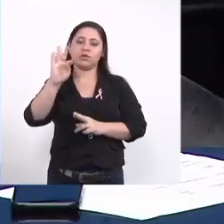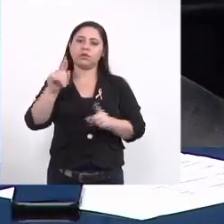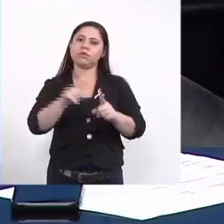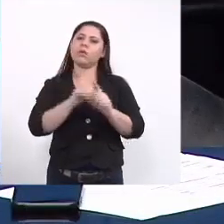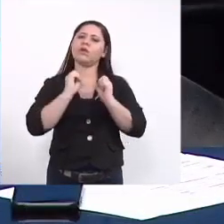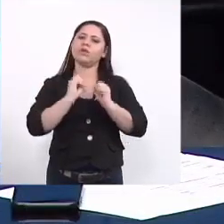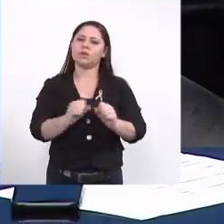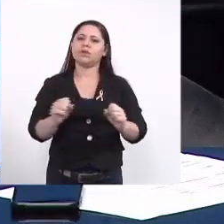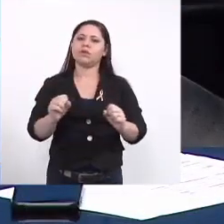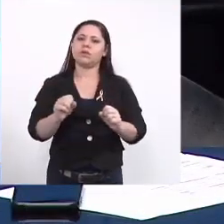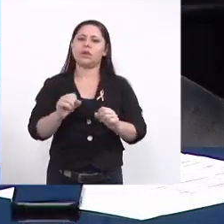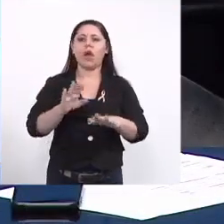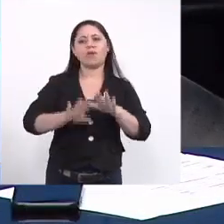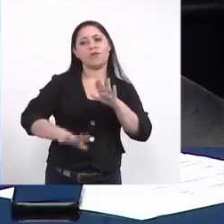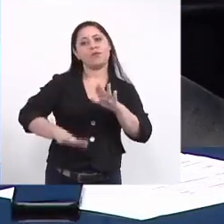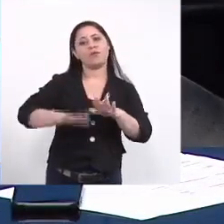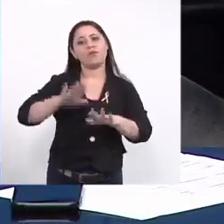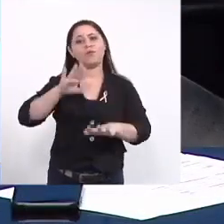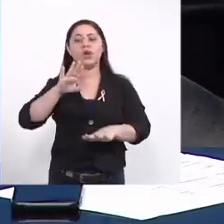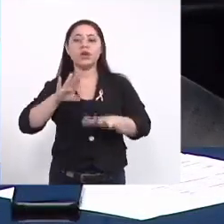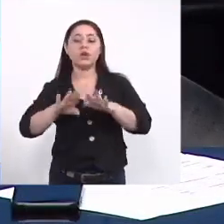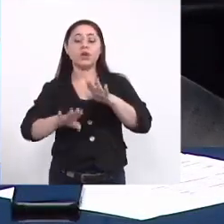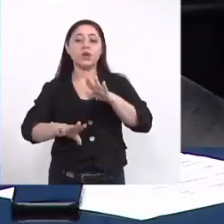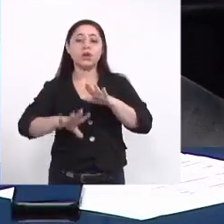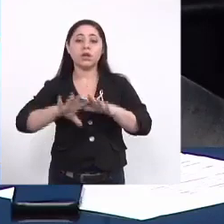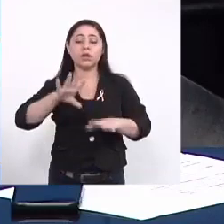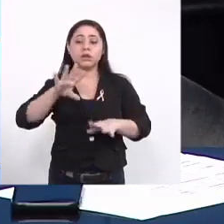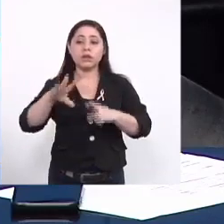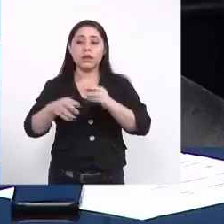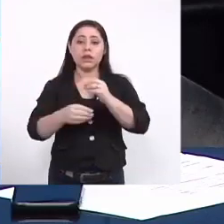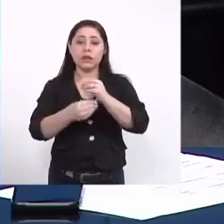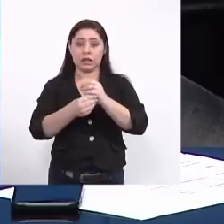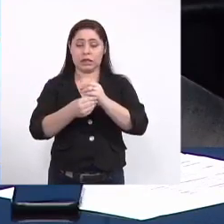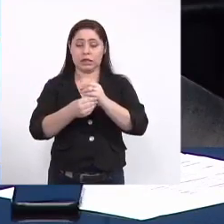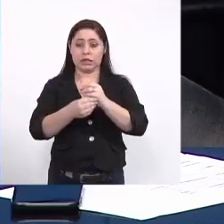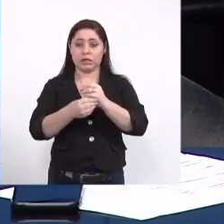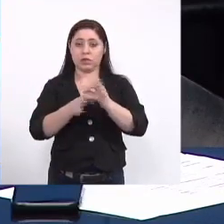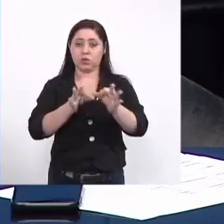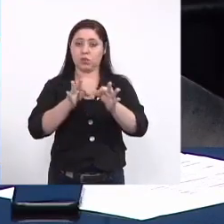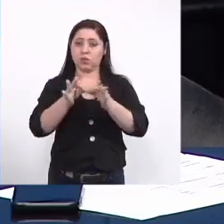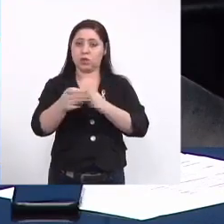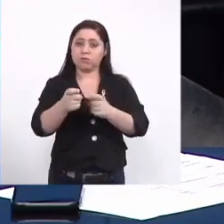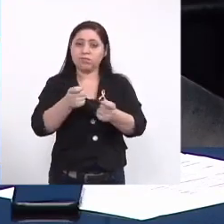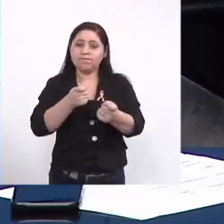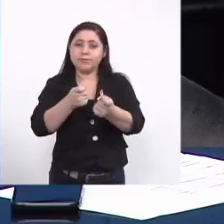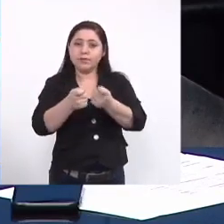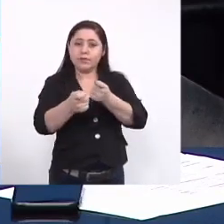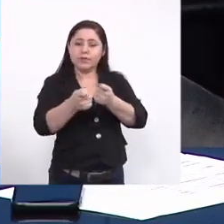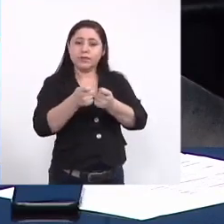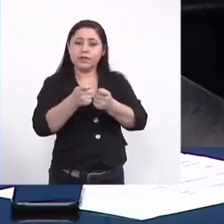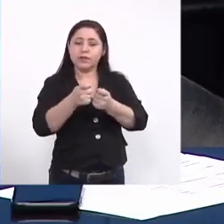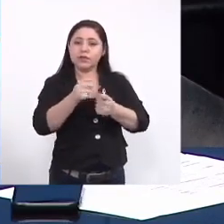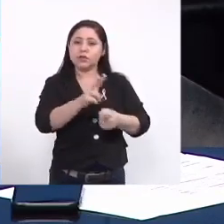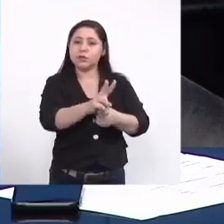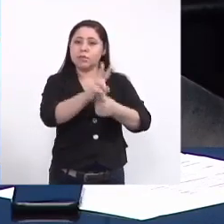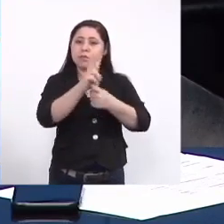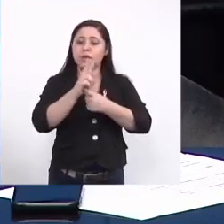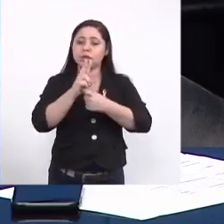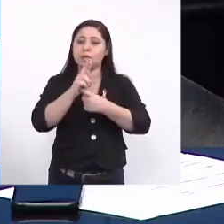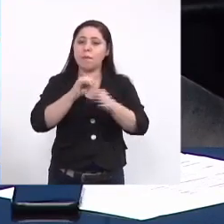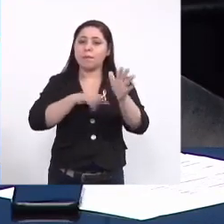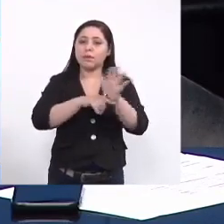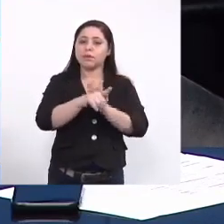de repente dentro das suas atribuições de financiamento de pesquisa